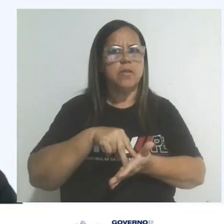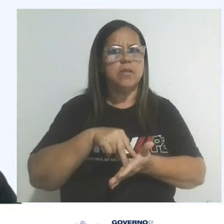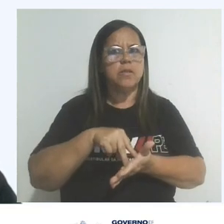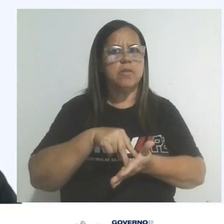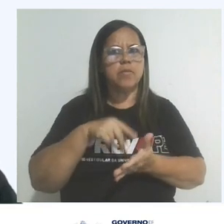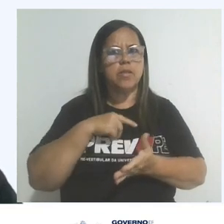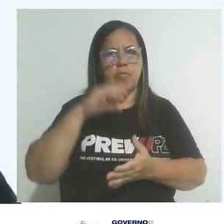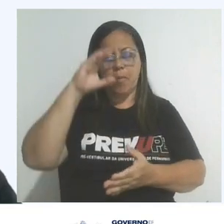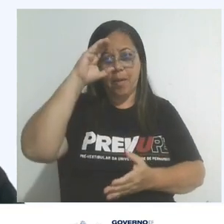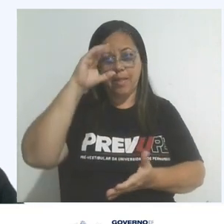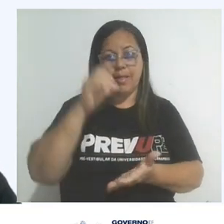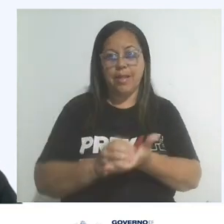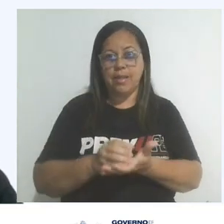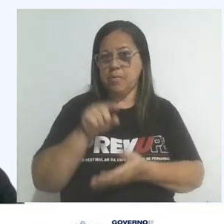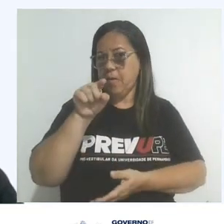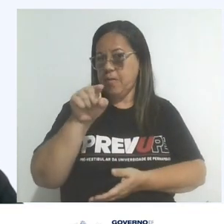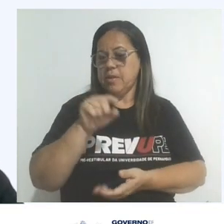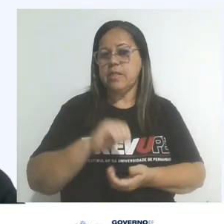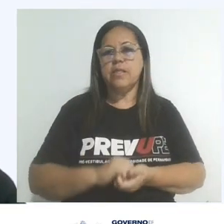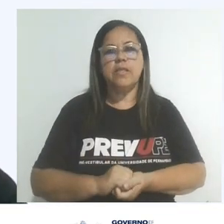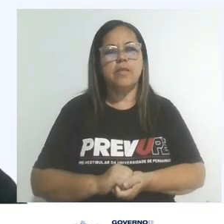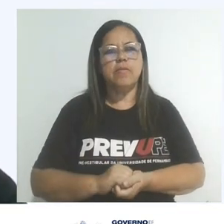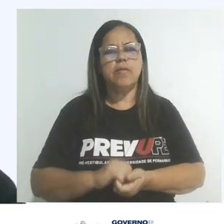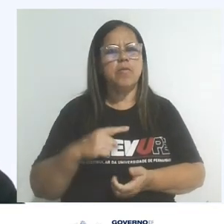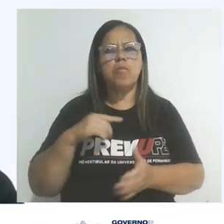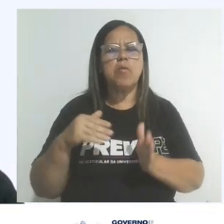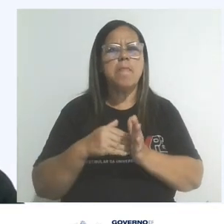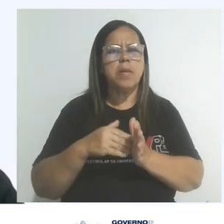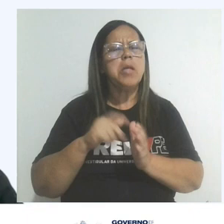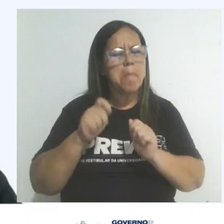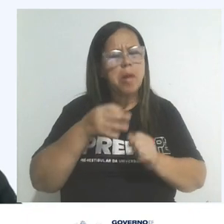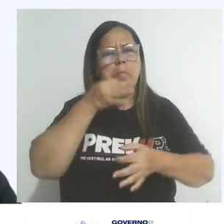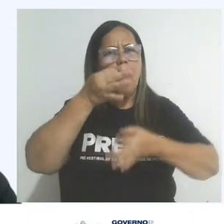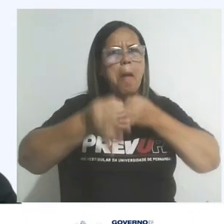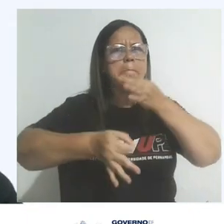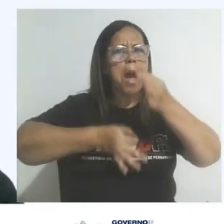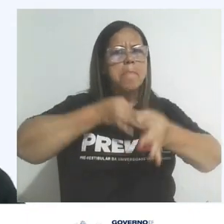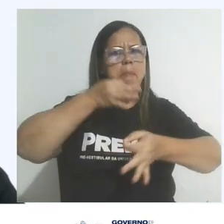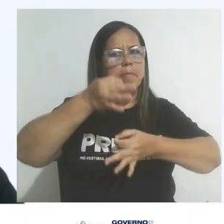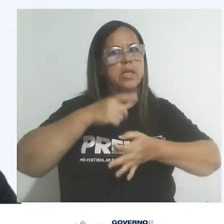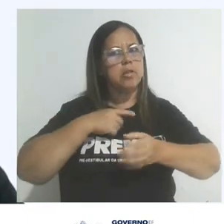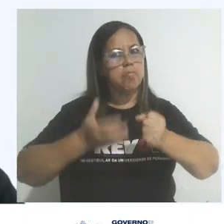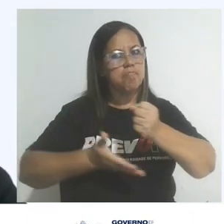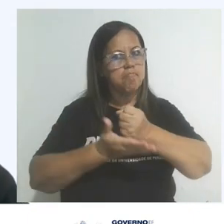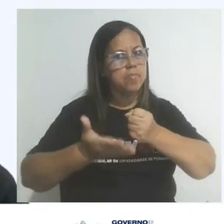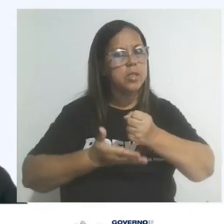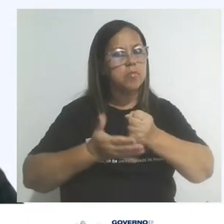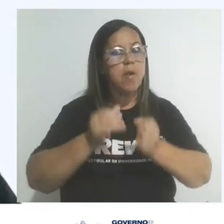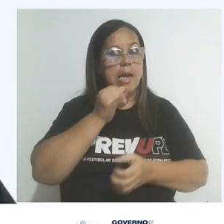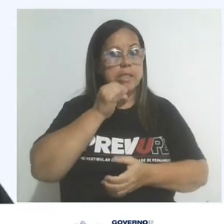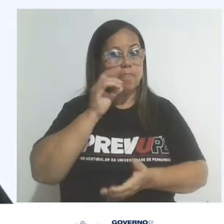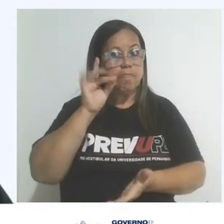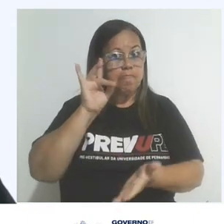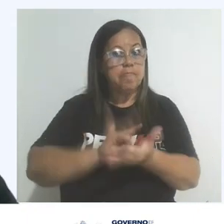sustentará a tese por você proposta. Não se permite a expor sua opinião, vá além, embasando suas ideias, com exemplos concretos,